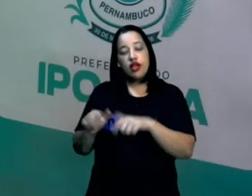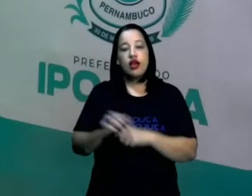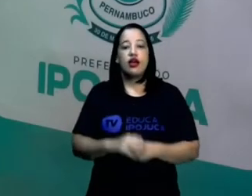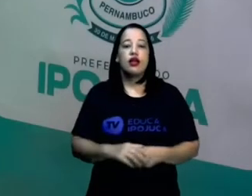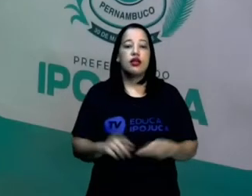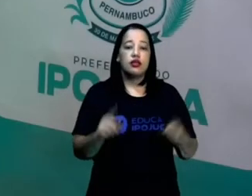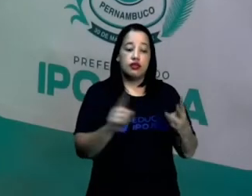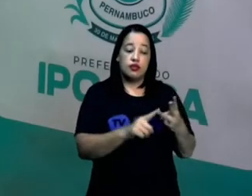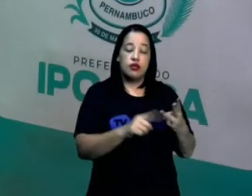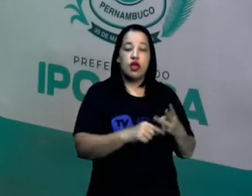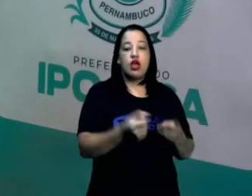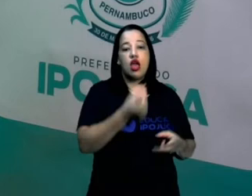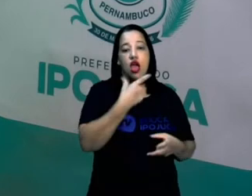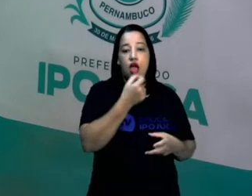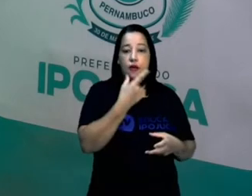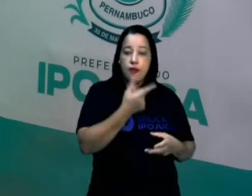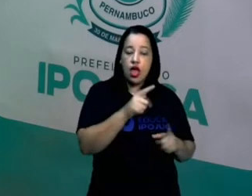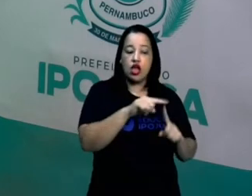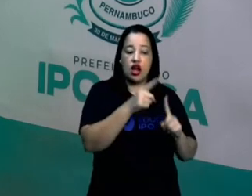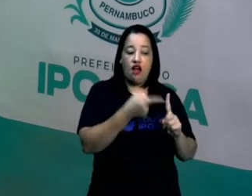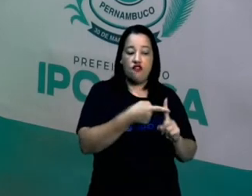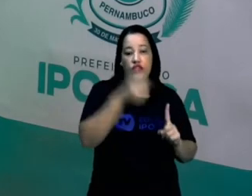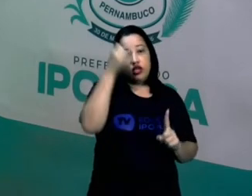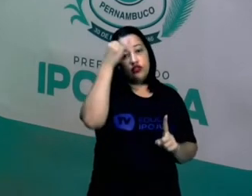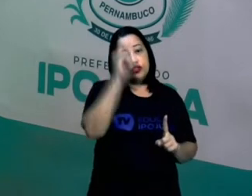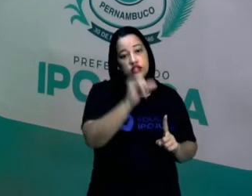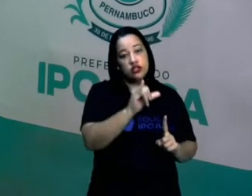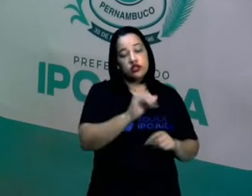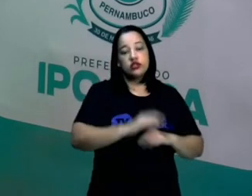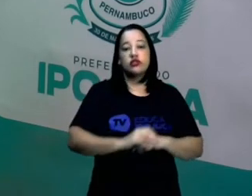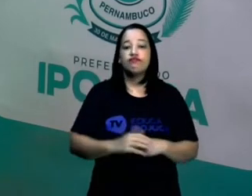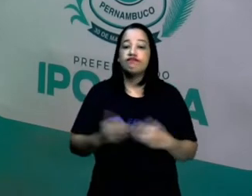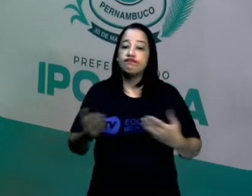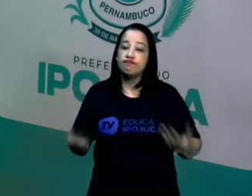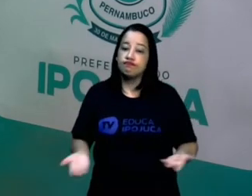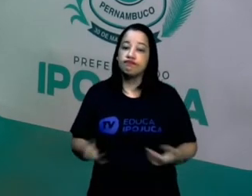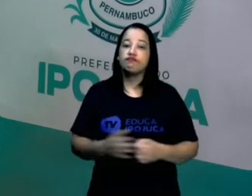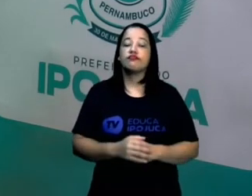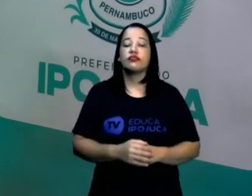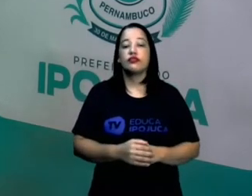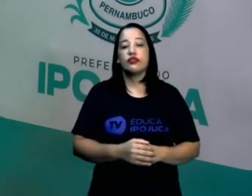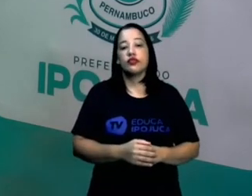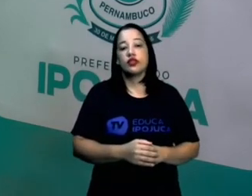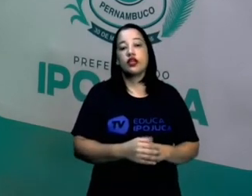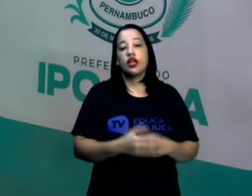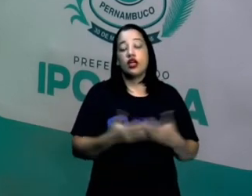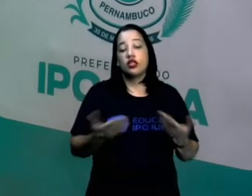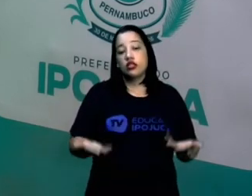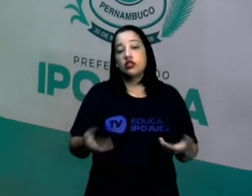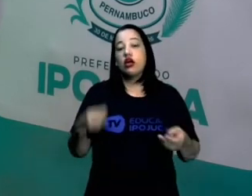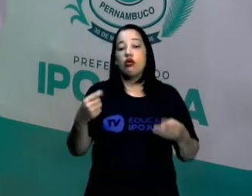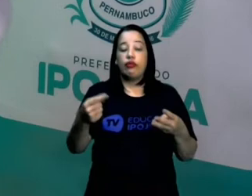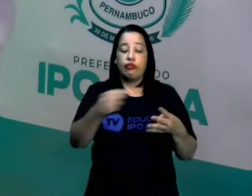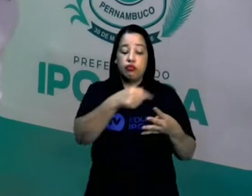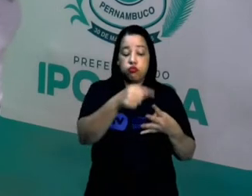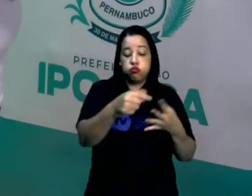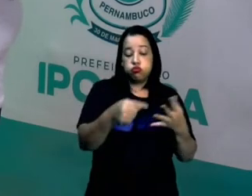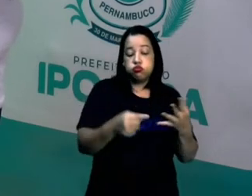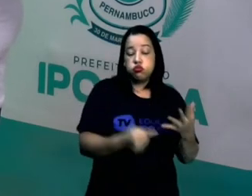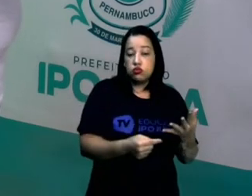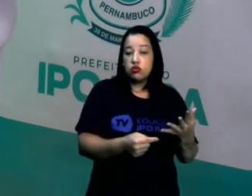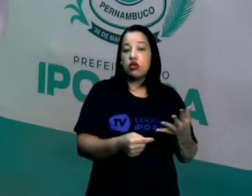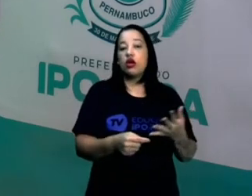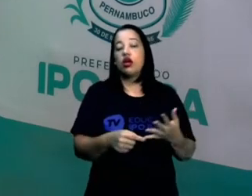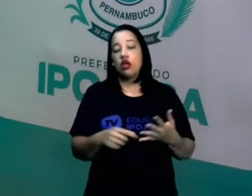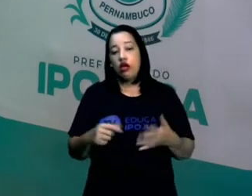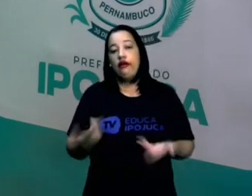anticoncepcionais. Então, a gente vê aí que existem alguns fatores que contribuem para essa